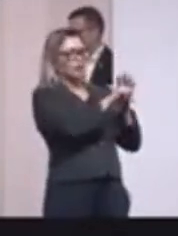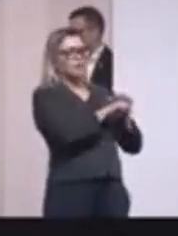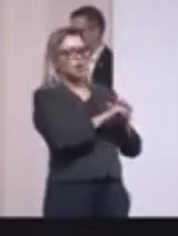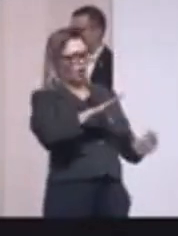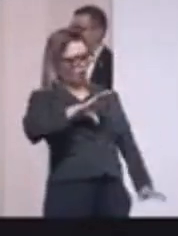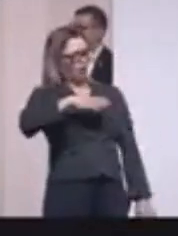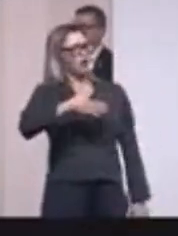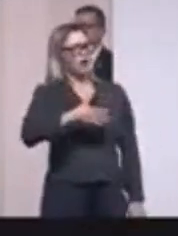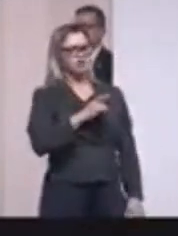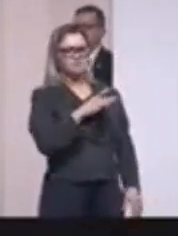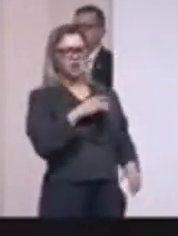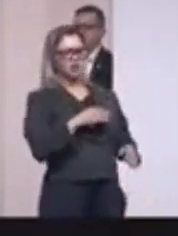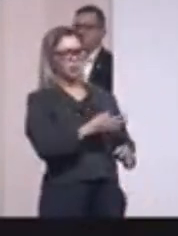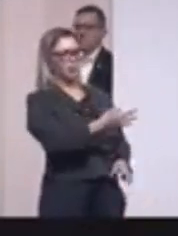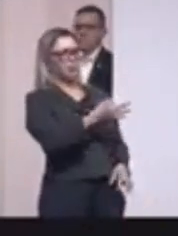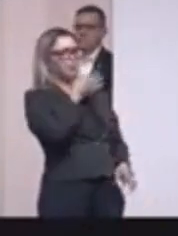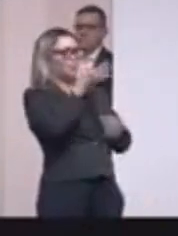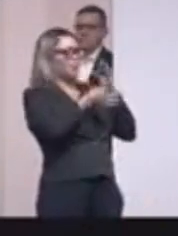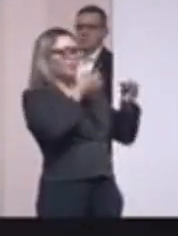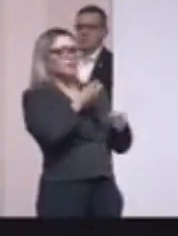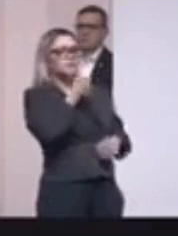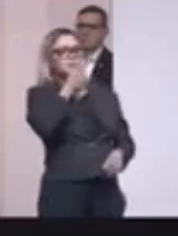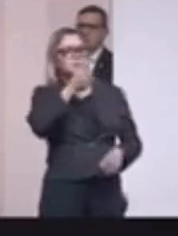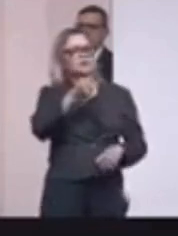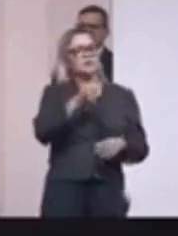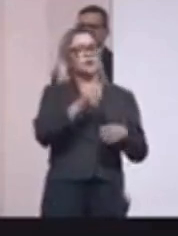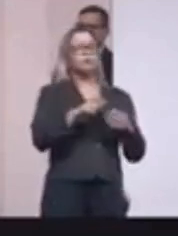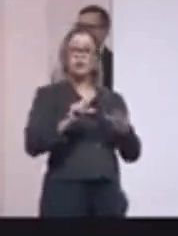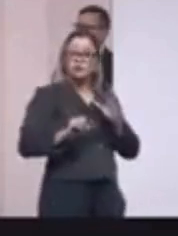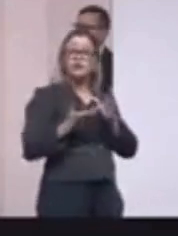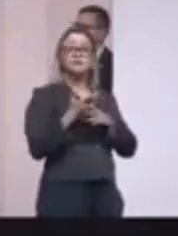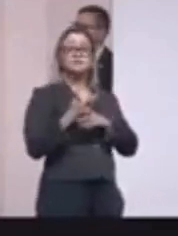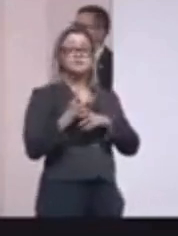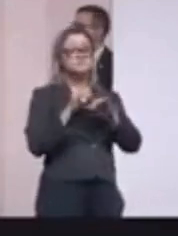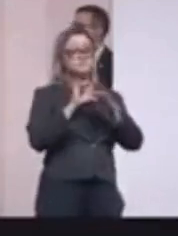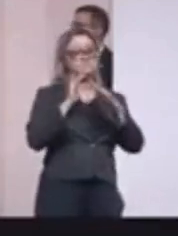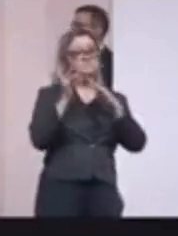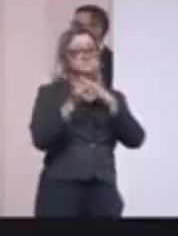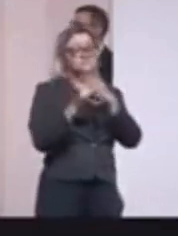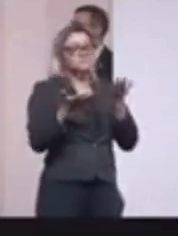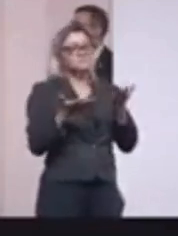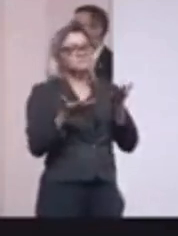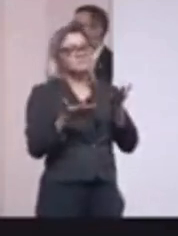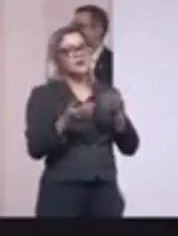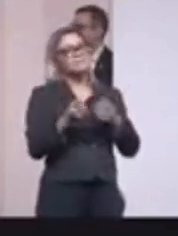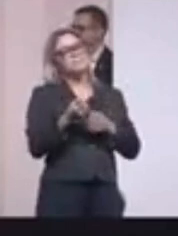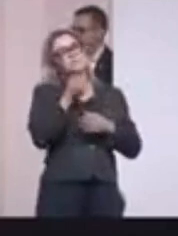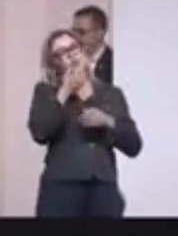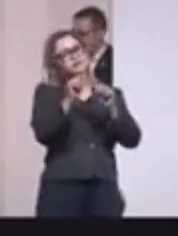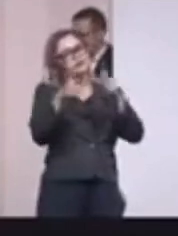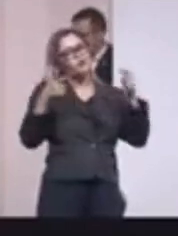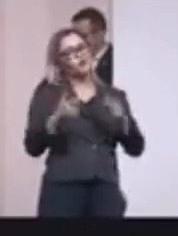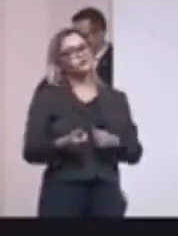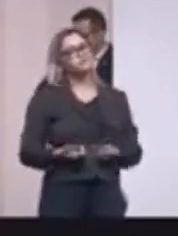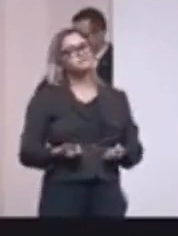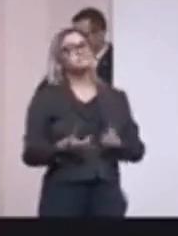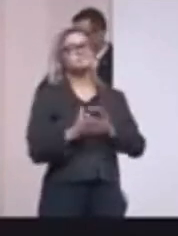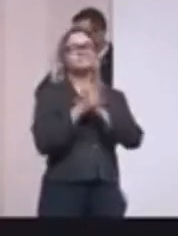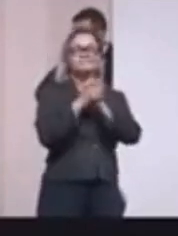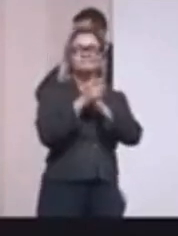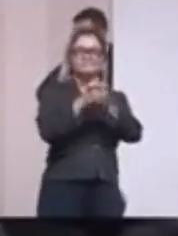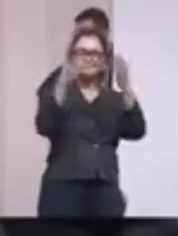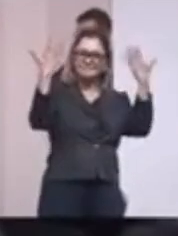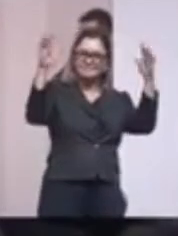medo, sem medo do julgamento, sem medo da imprensa, como tem sido feito recentemente. Então, boa sorte a todos, contem com a gente e parabéns.